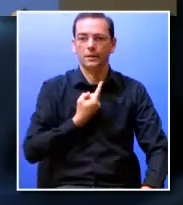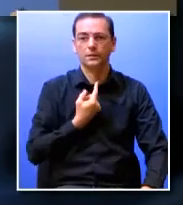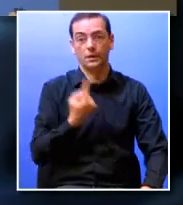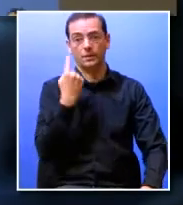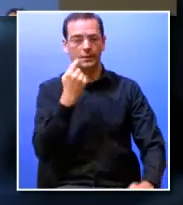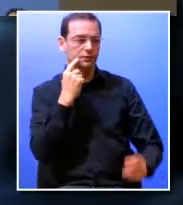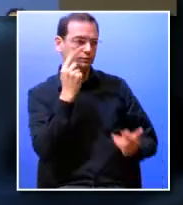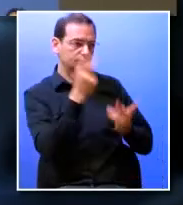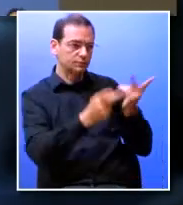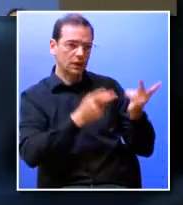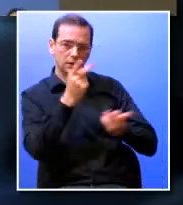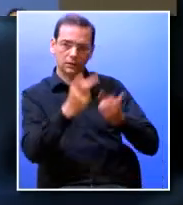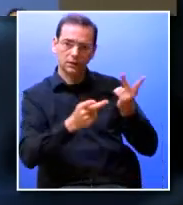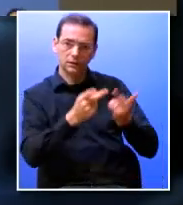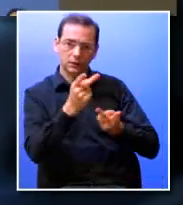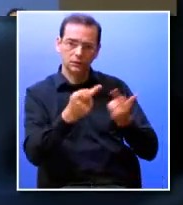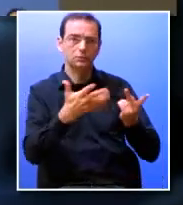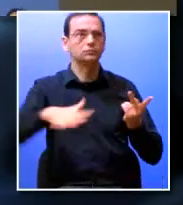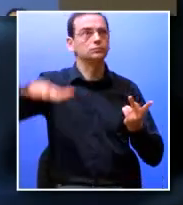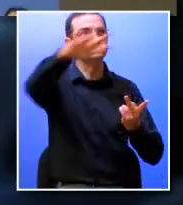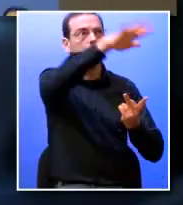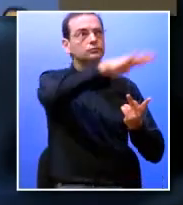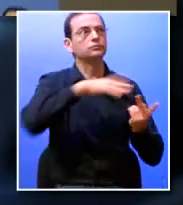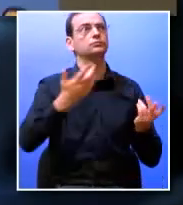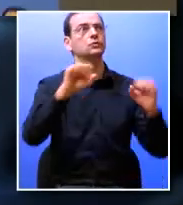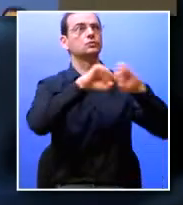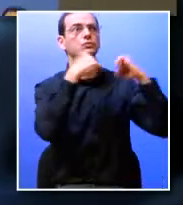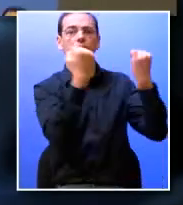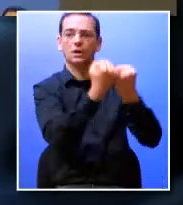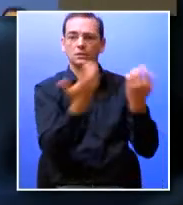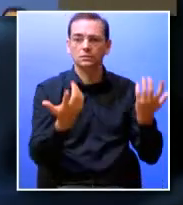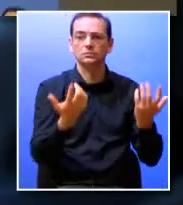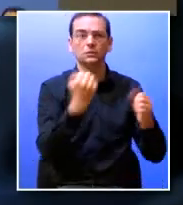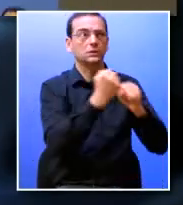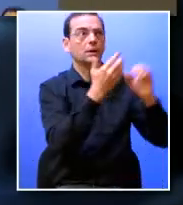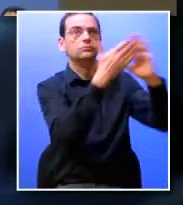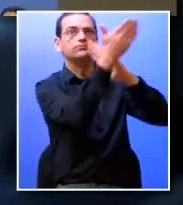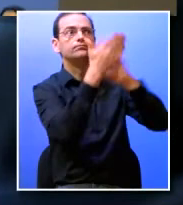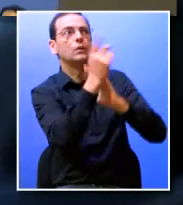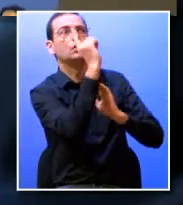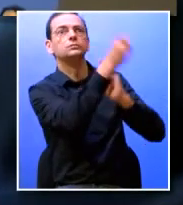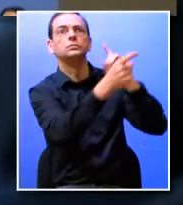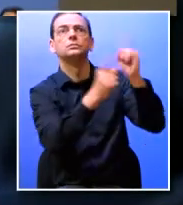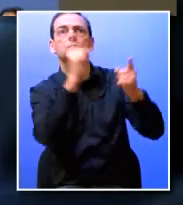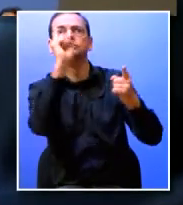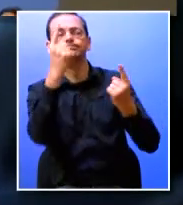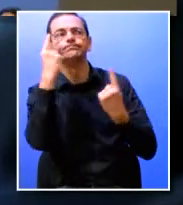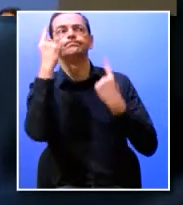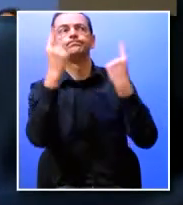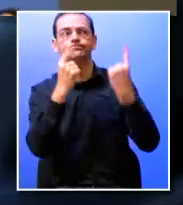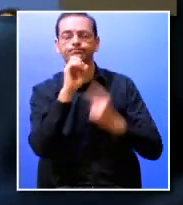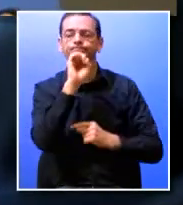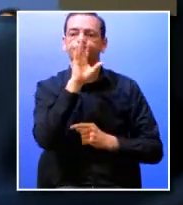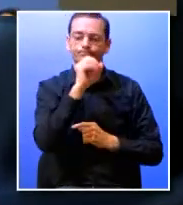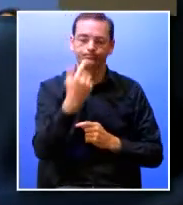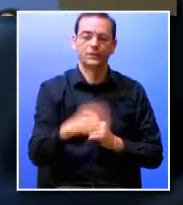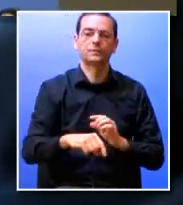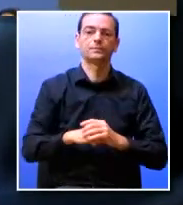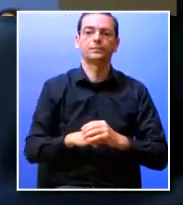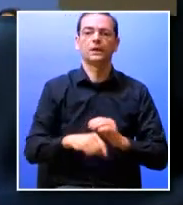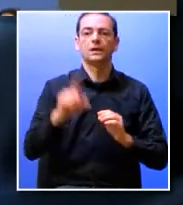perspetiva do mercado da sociedade depois procuramos ter em consideração as orientações